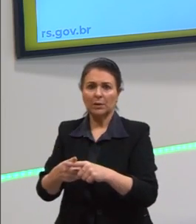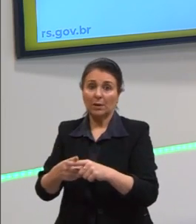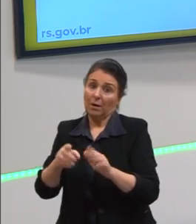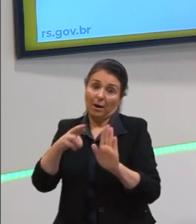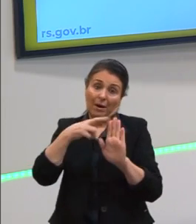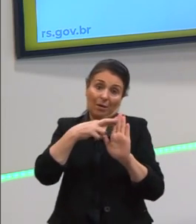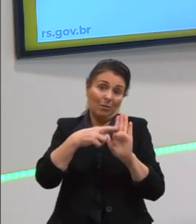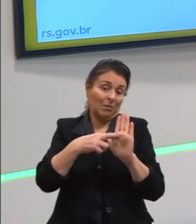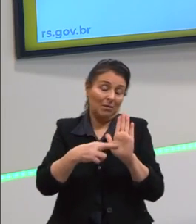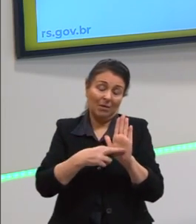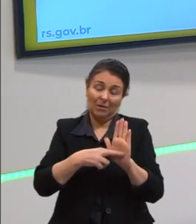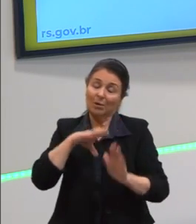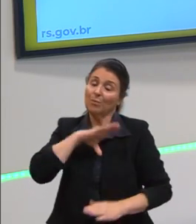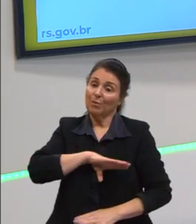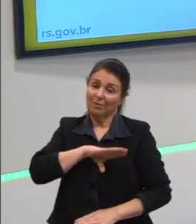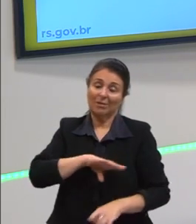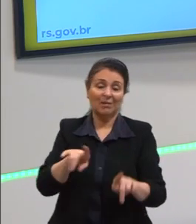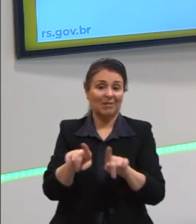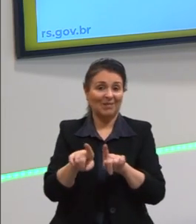Aqui é o mesmo caso.